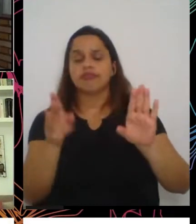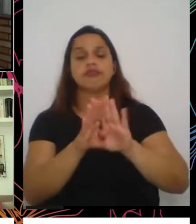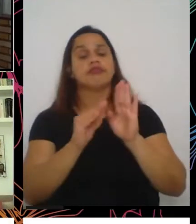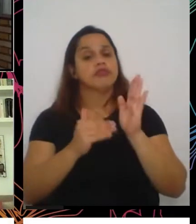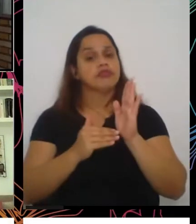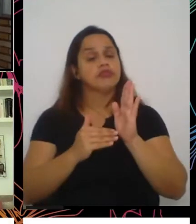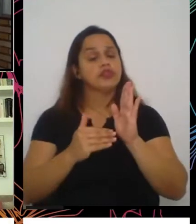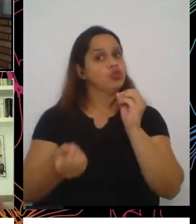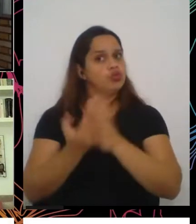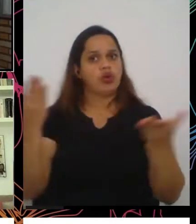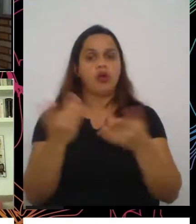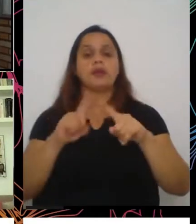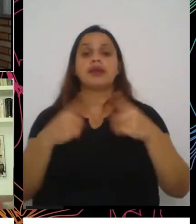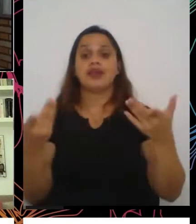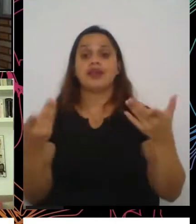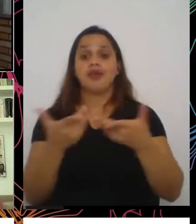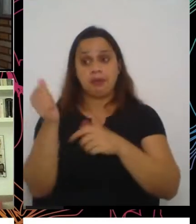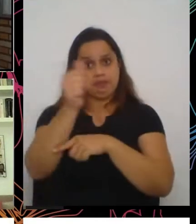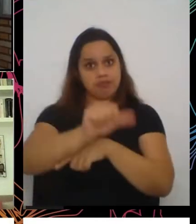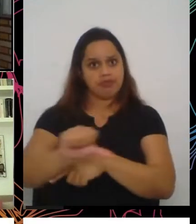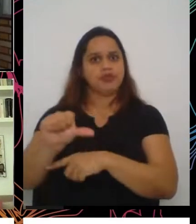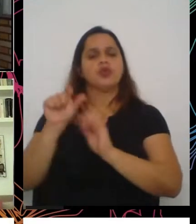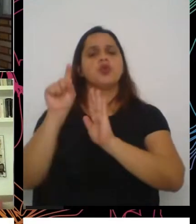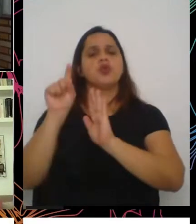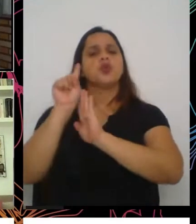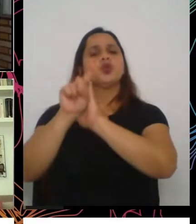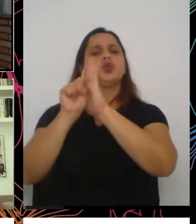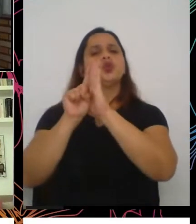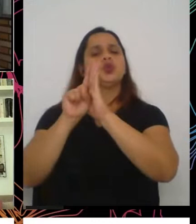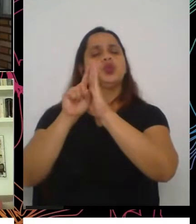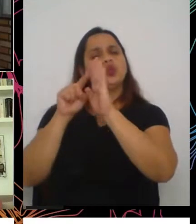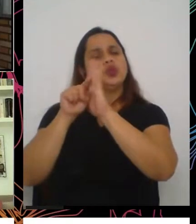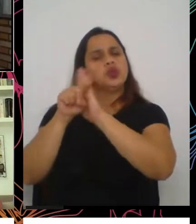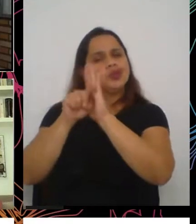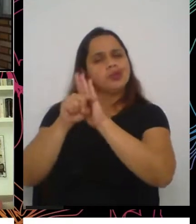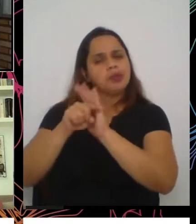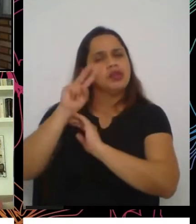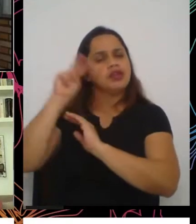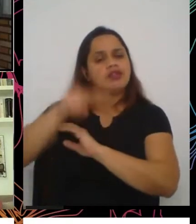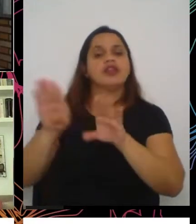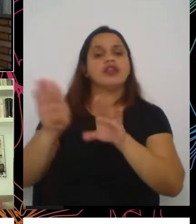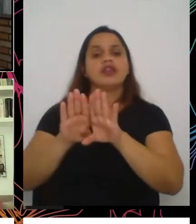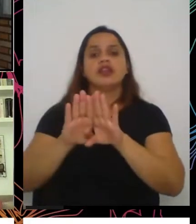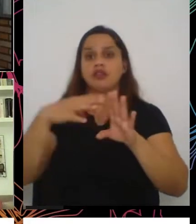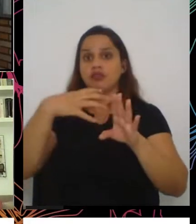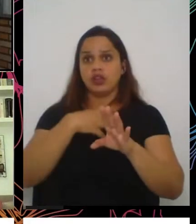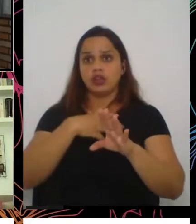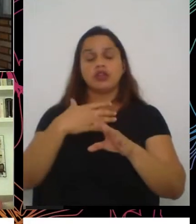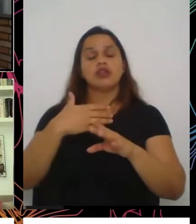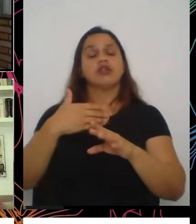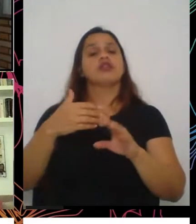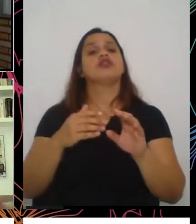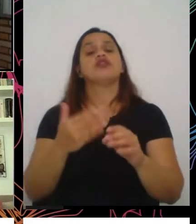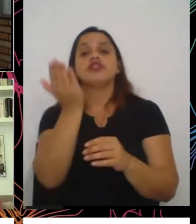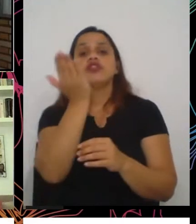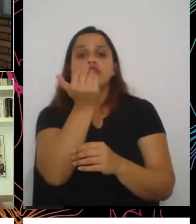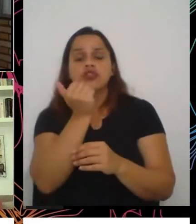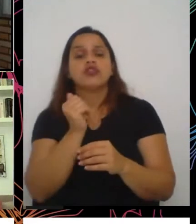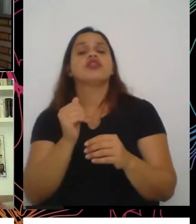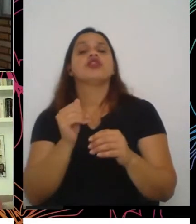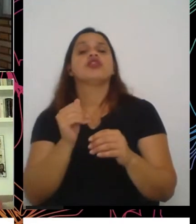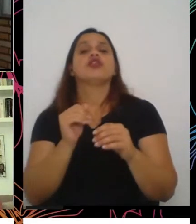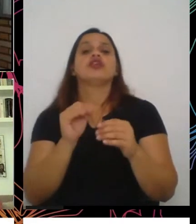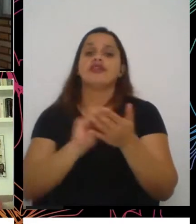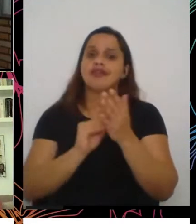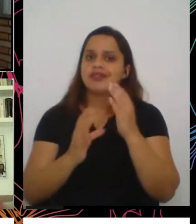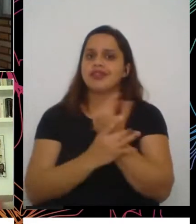momento. O estudo Estado de Insegurança Alimentar e Nutricional no Mundo aponta o estancamento no